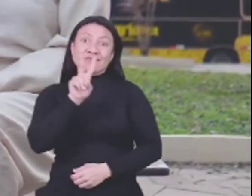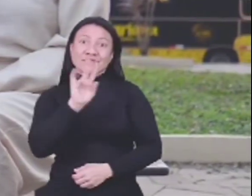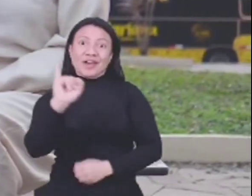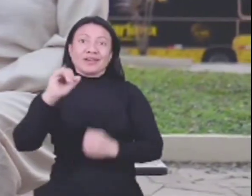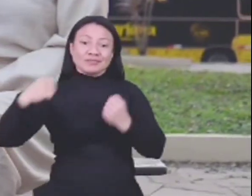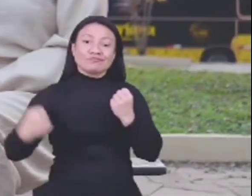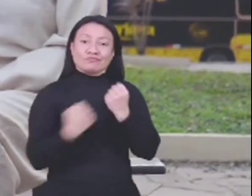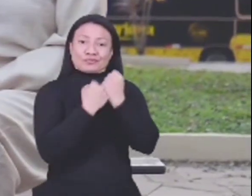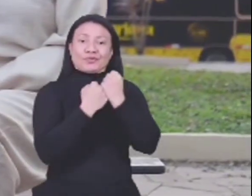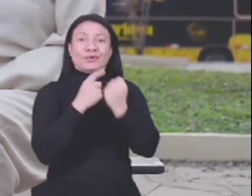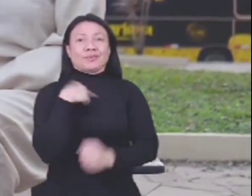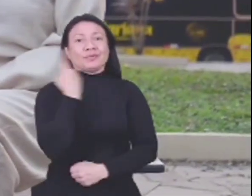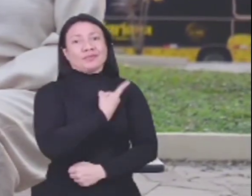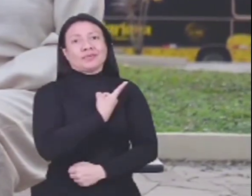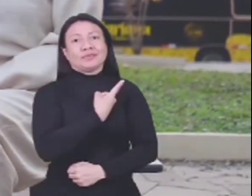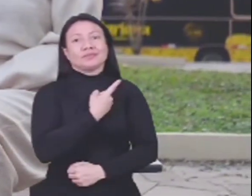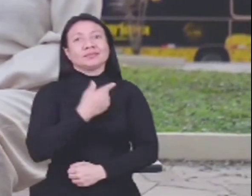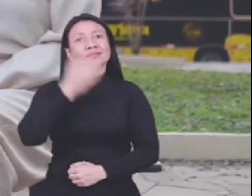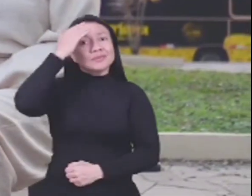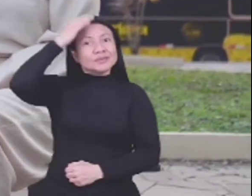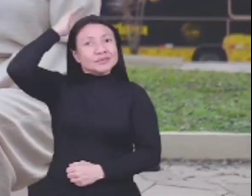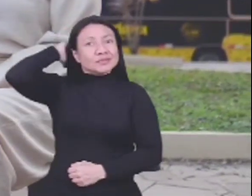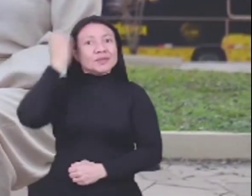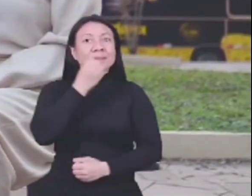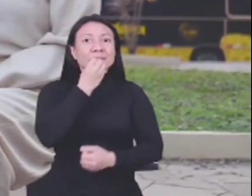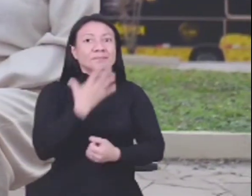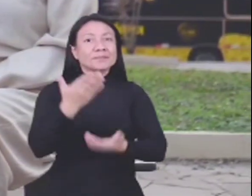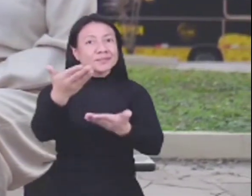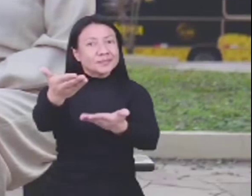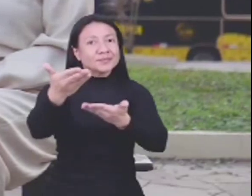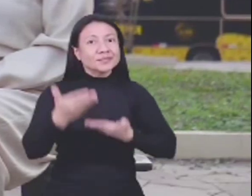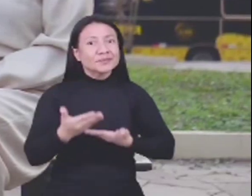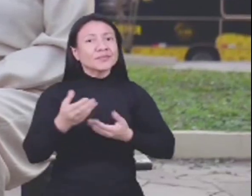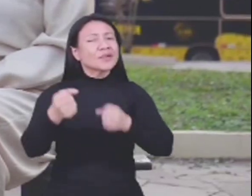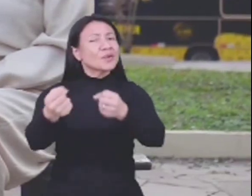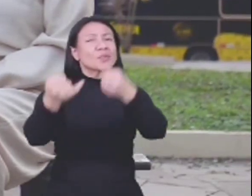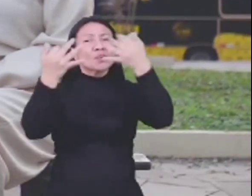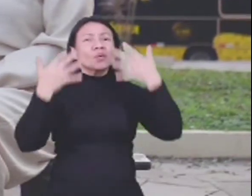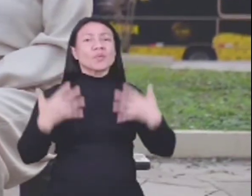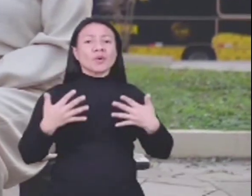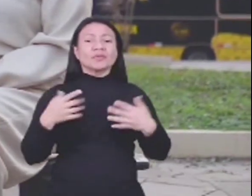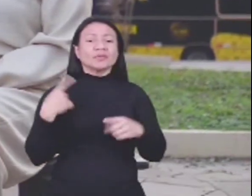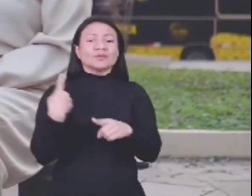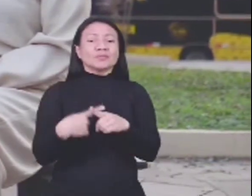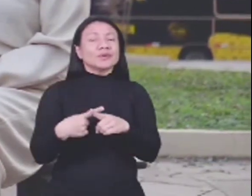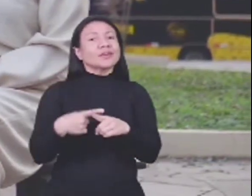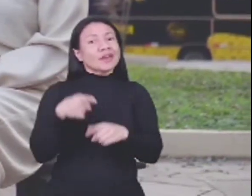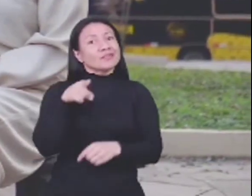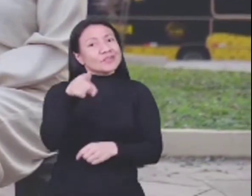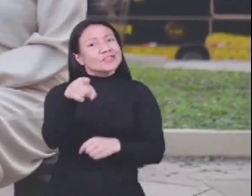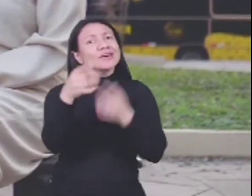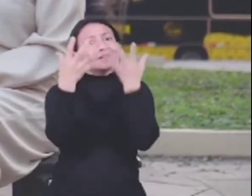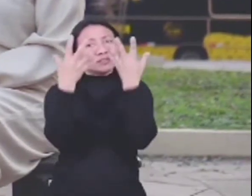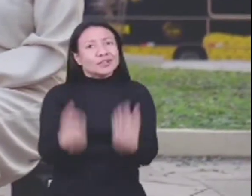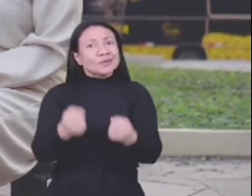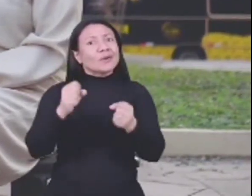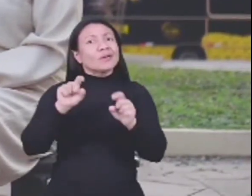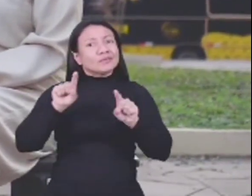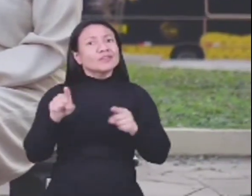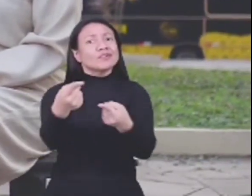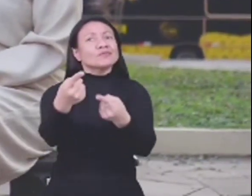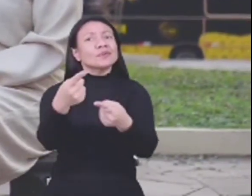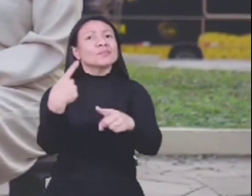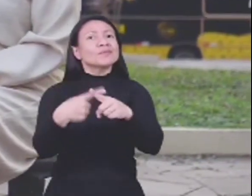somar no nosso time. Lurdinha, seja bem-vinda. Conta para a gente por que você resolveu aceitar esse